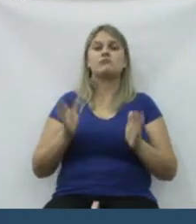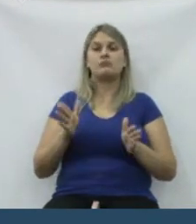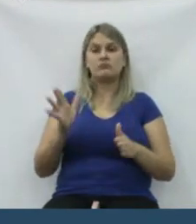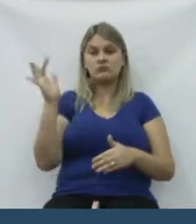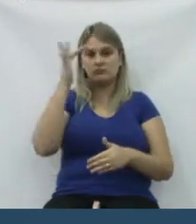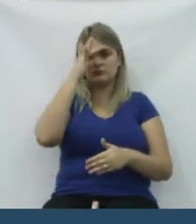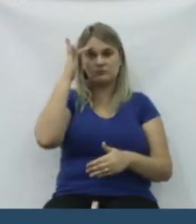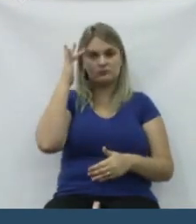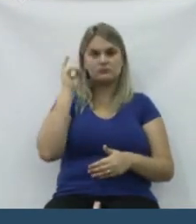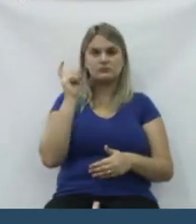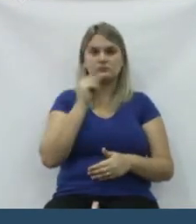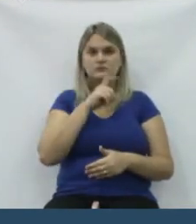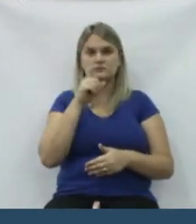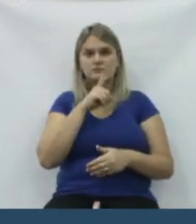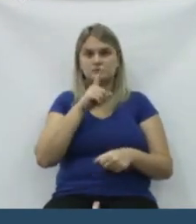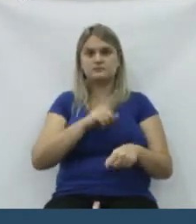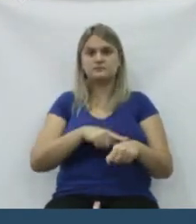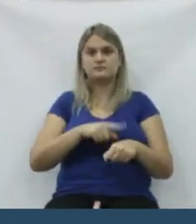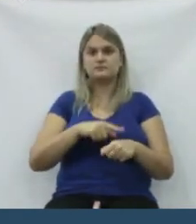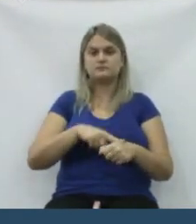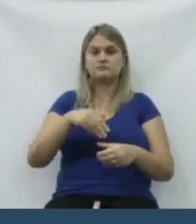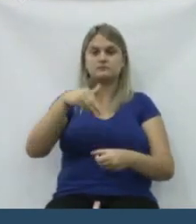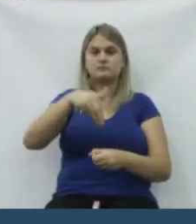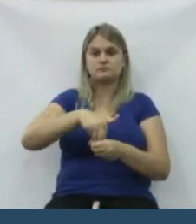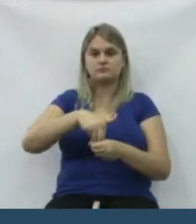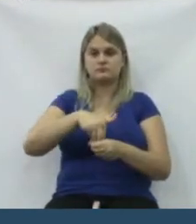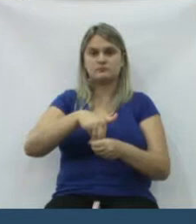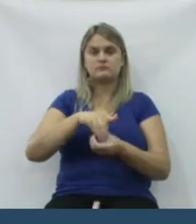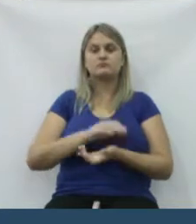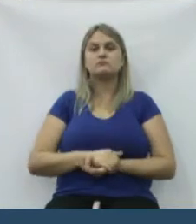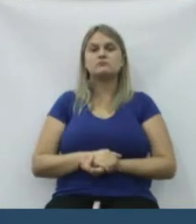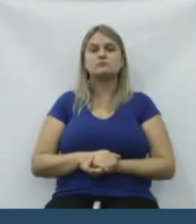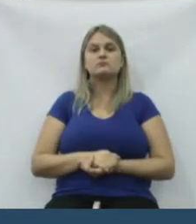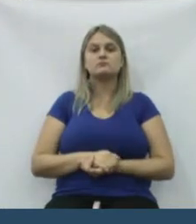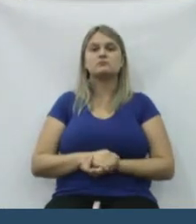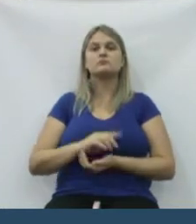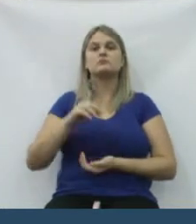Agora, os caras mentem durante o período eleitoral.